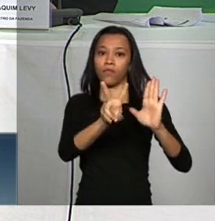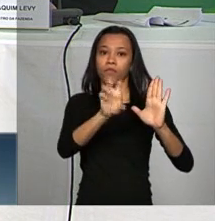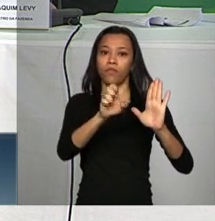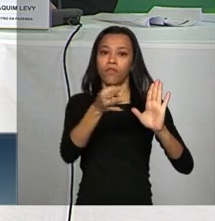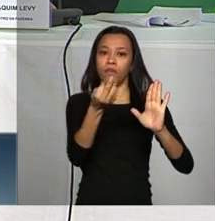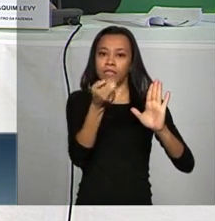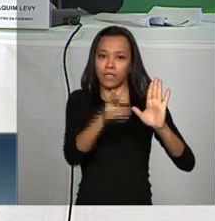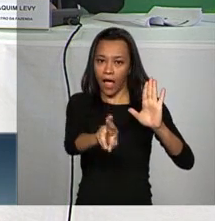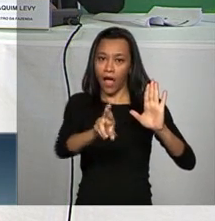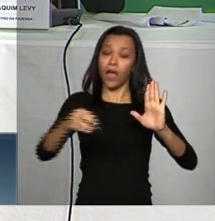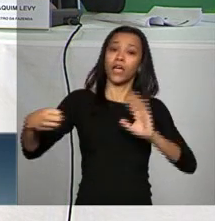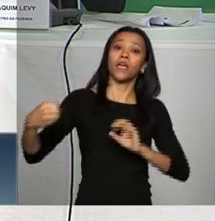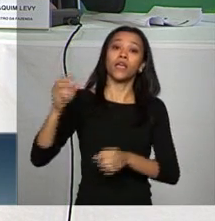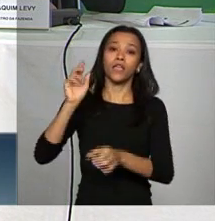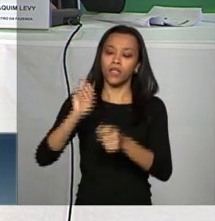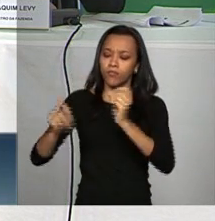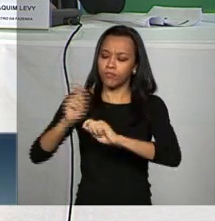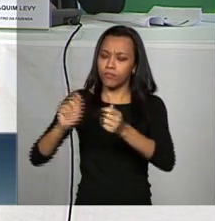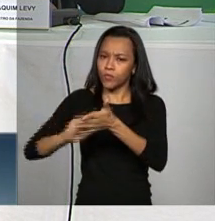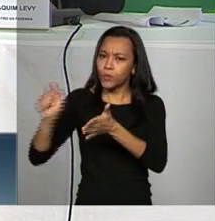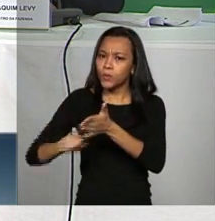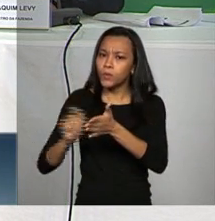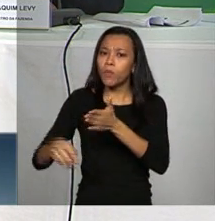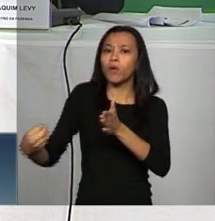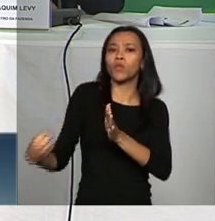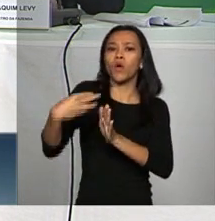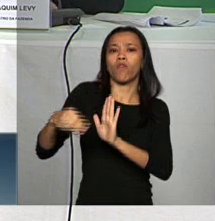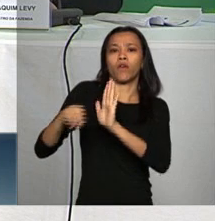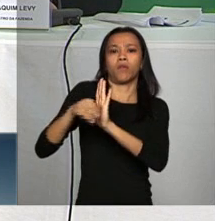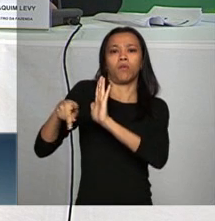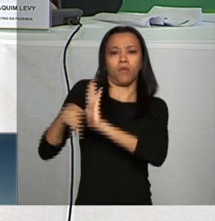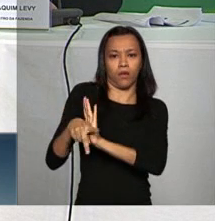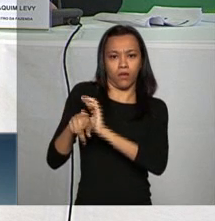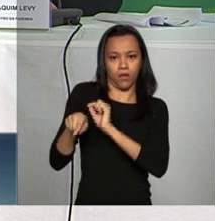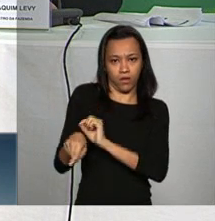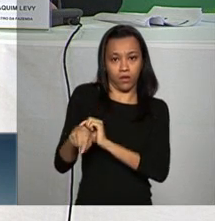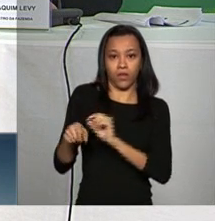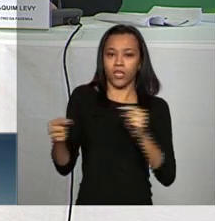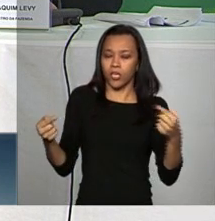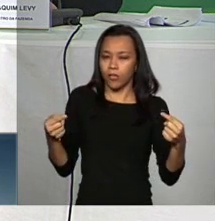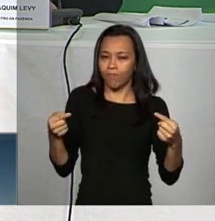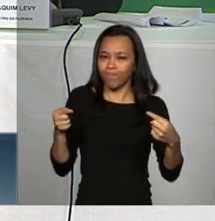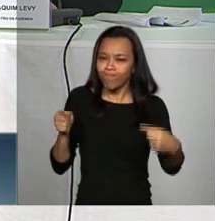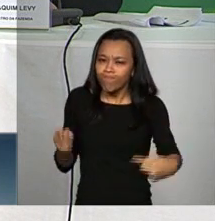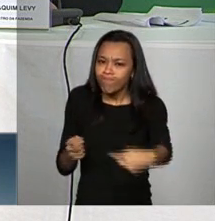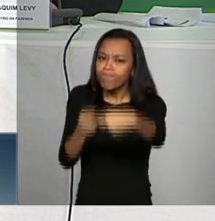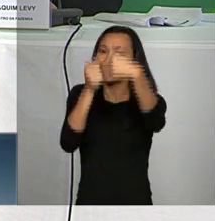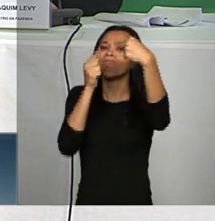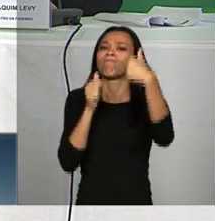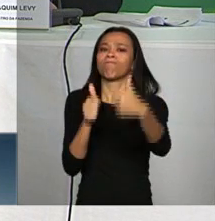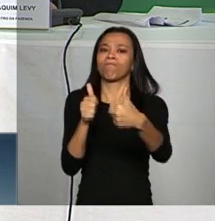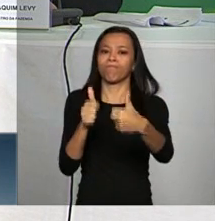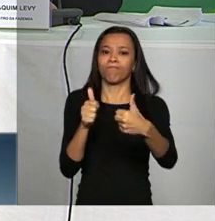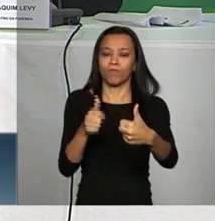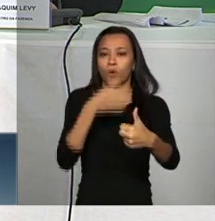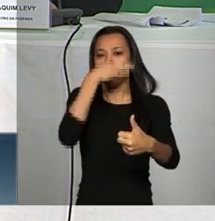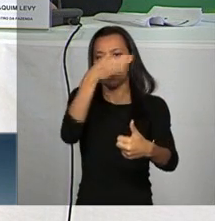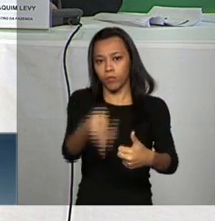editou nova medida provisória com algo que dialoga com o que foi aprovado pelo Congresso Nacional.